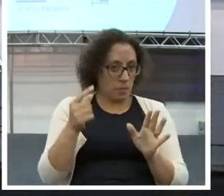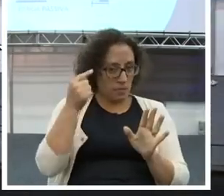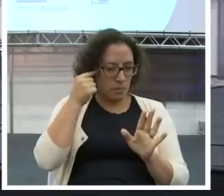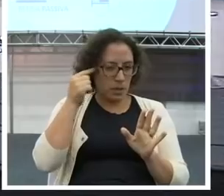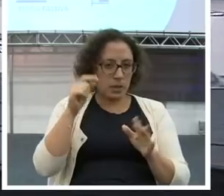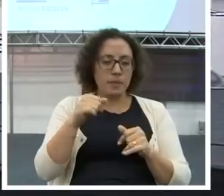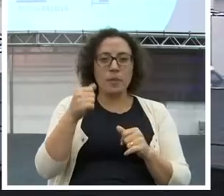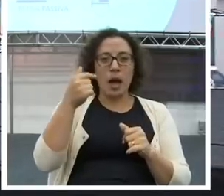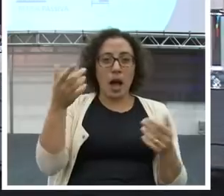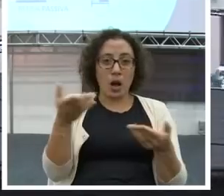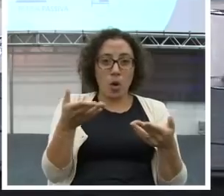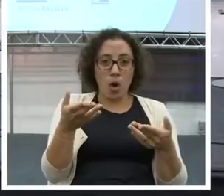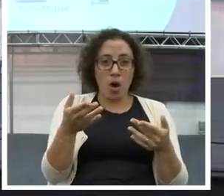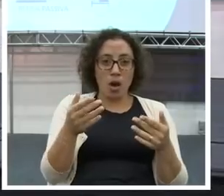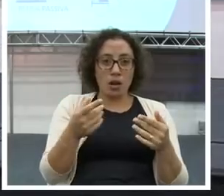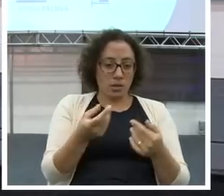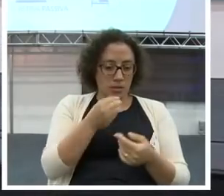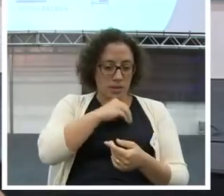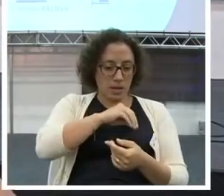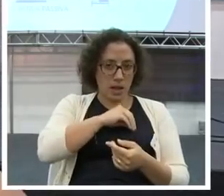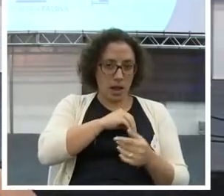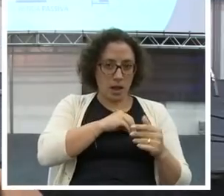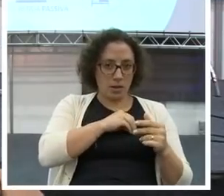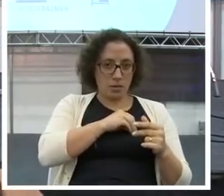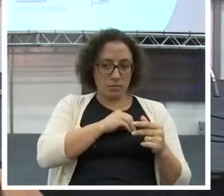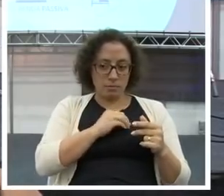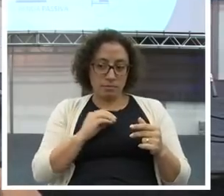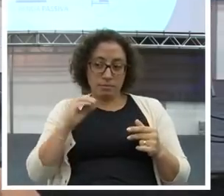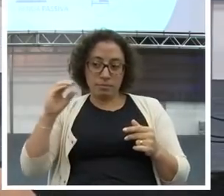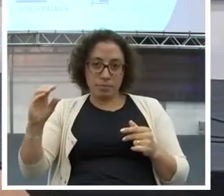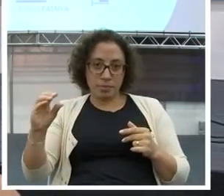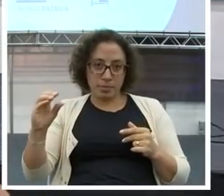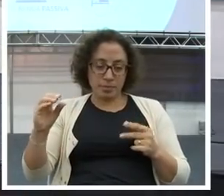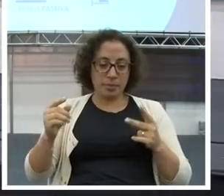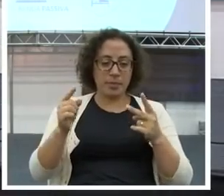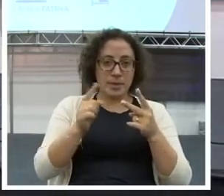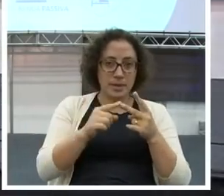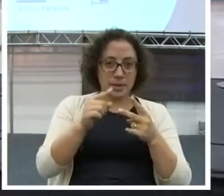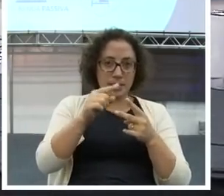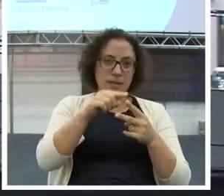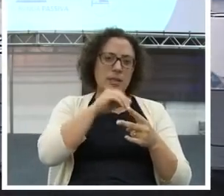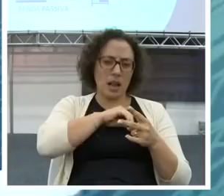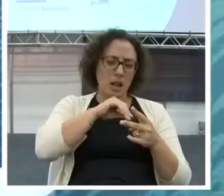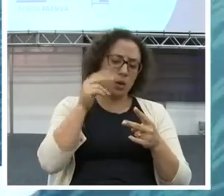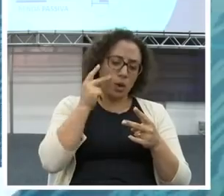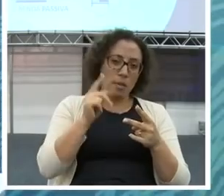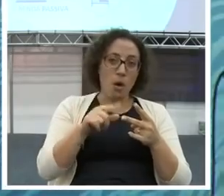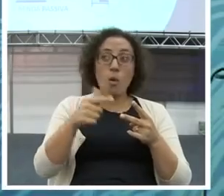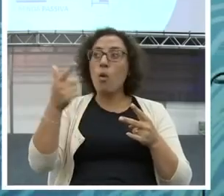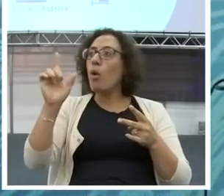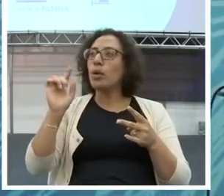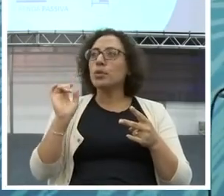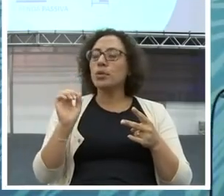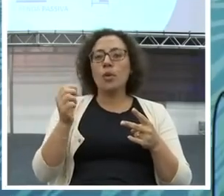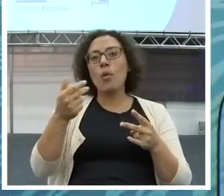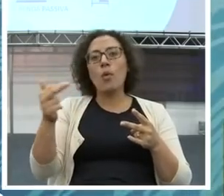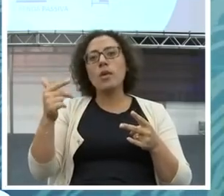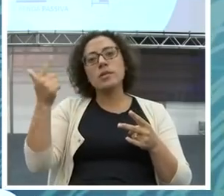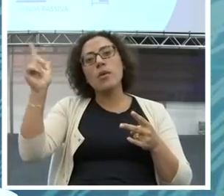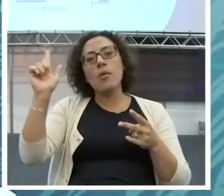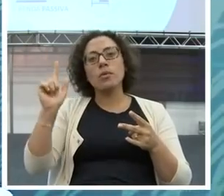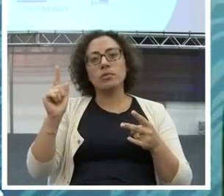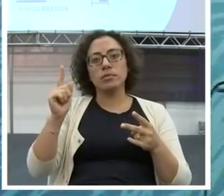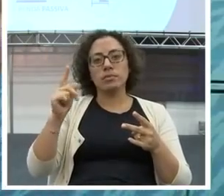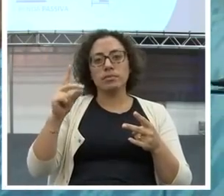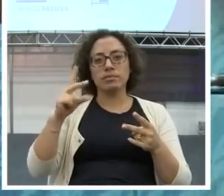e você pega todo esse dinheiro e investe, ele vai dar juros já amanhã. O mês que vem, mais juros ainda.